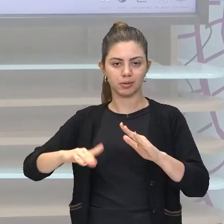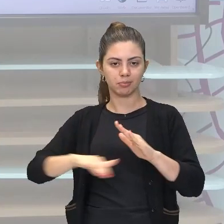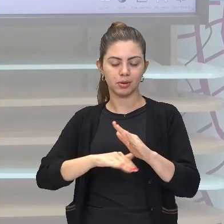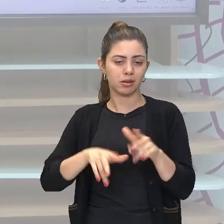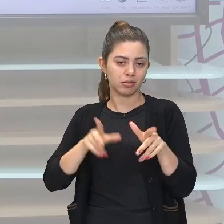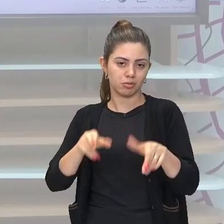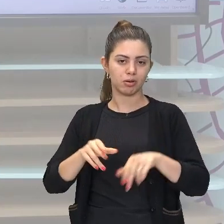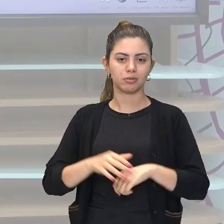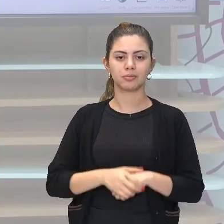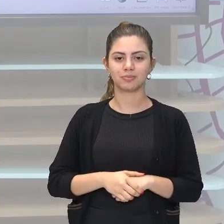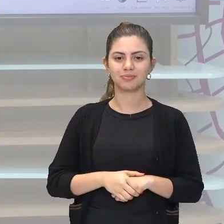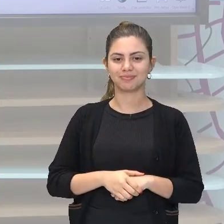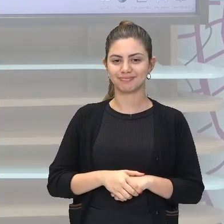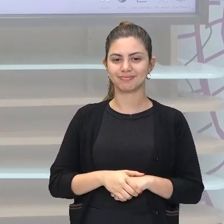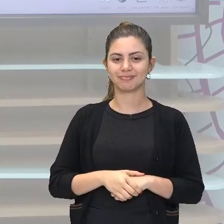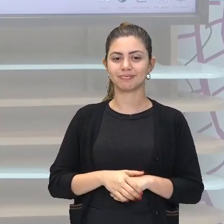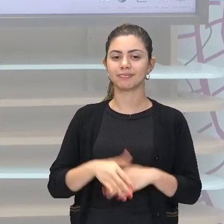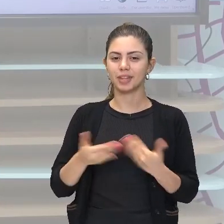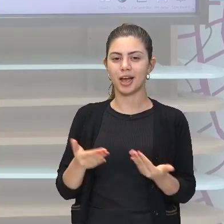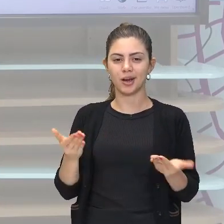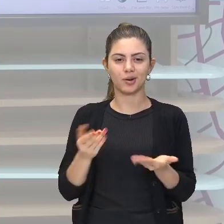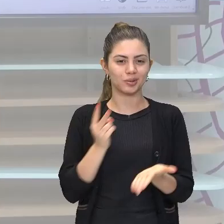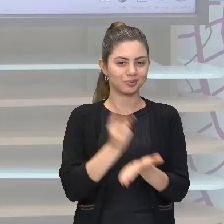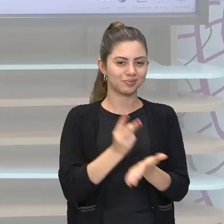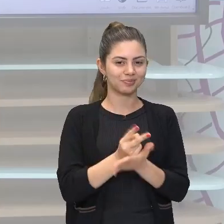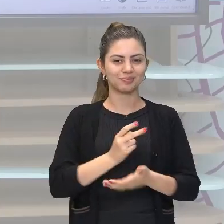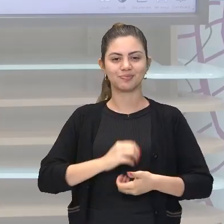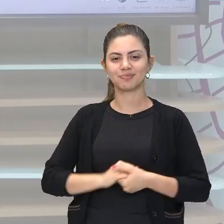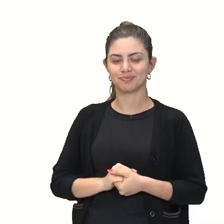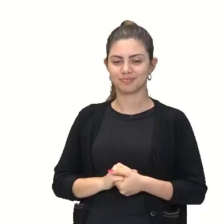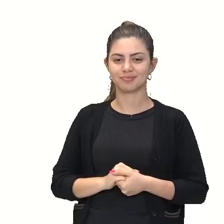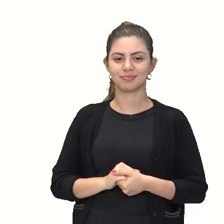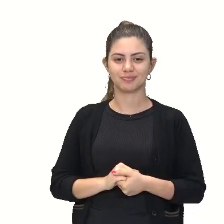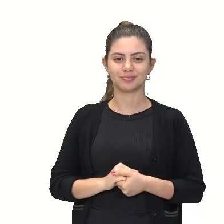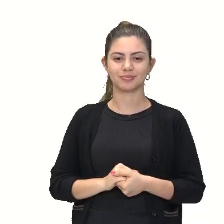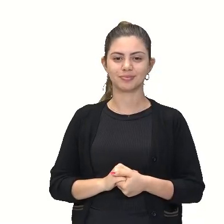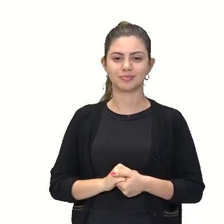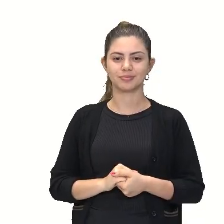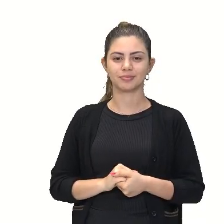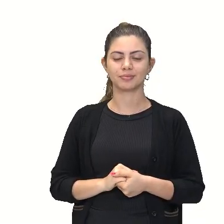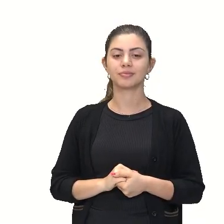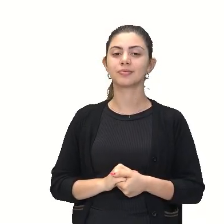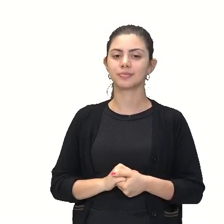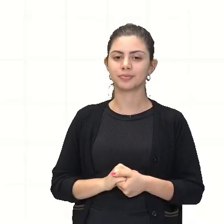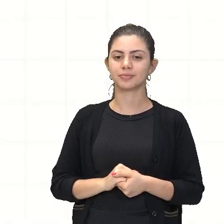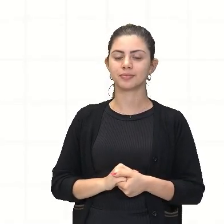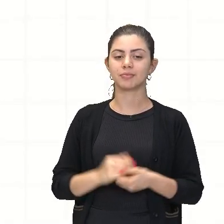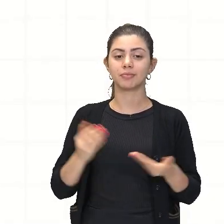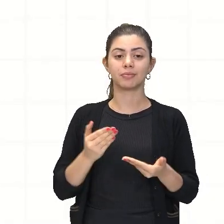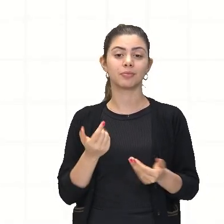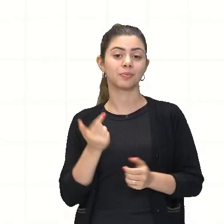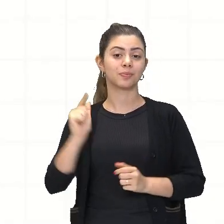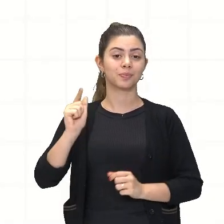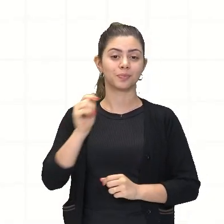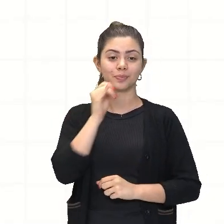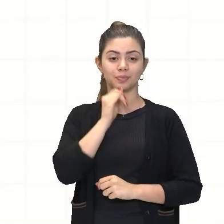lado. Beleza? Vamos continuar com a nossa revisão. Olha só o que nós temos agora. Nós temos o seguinte, ó.